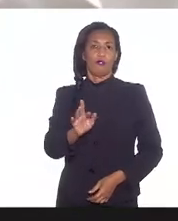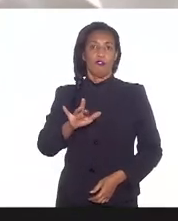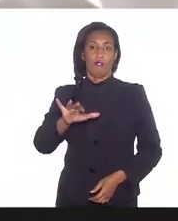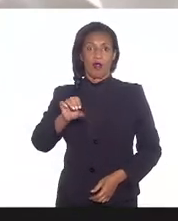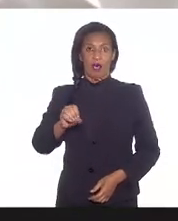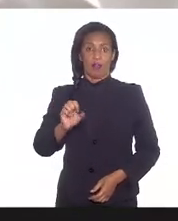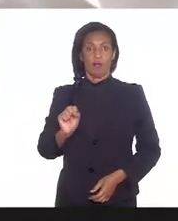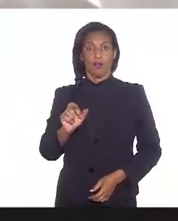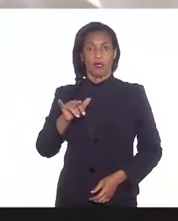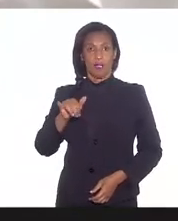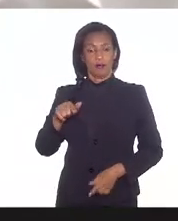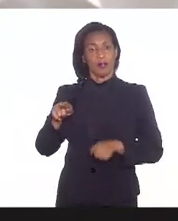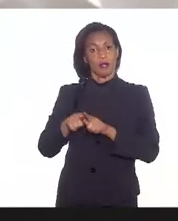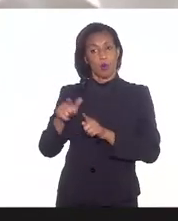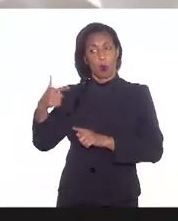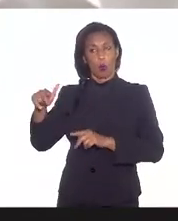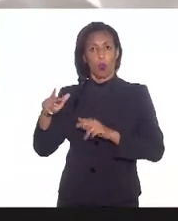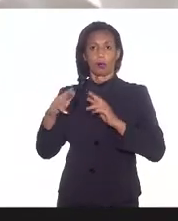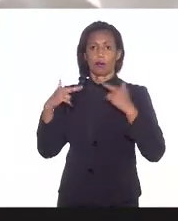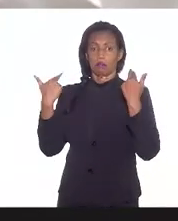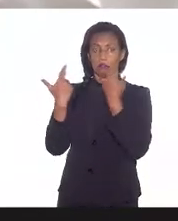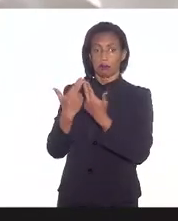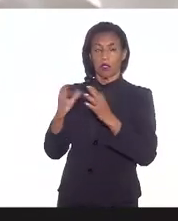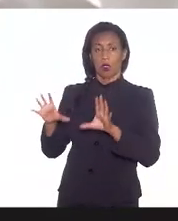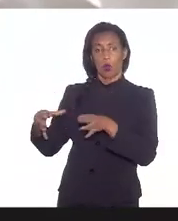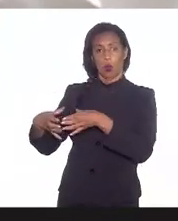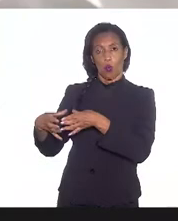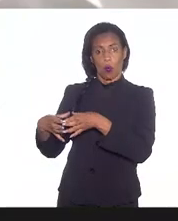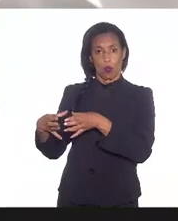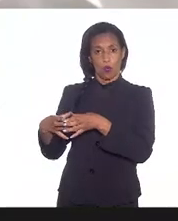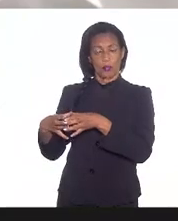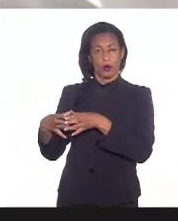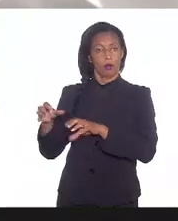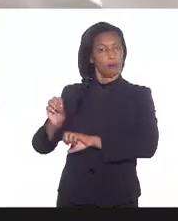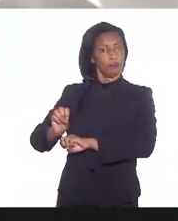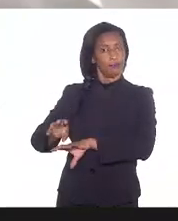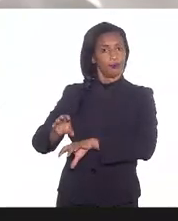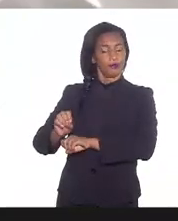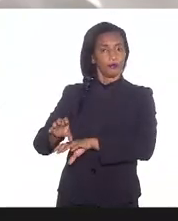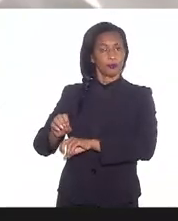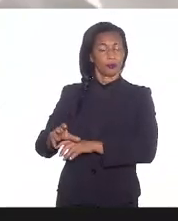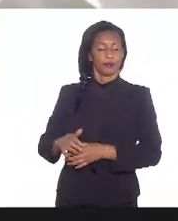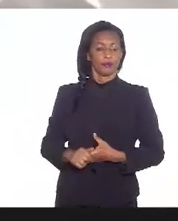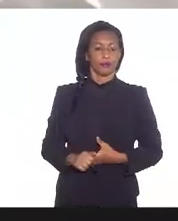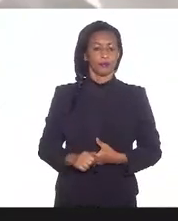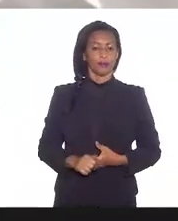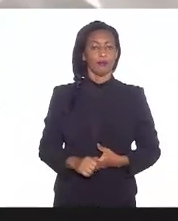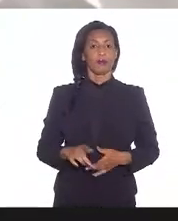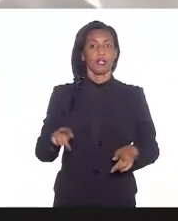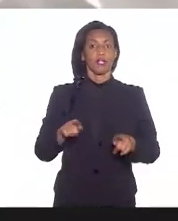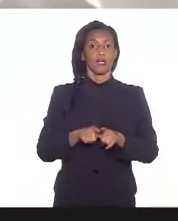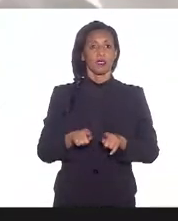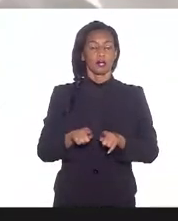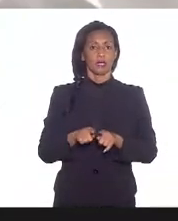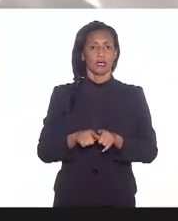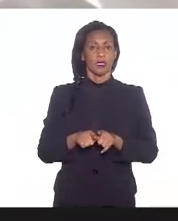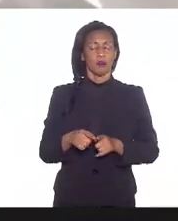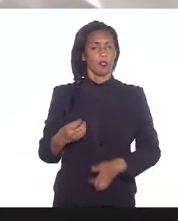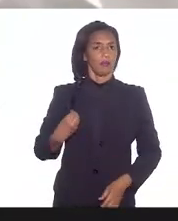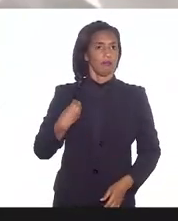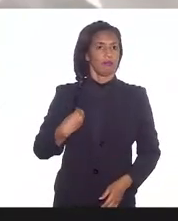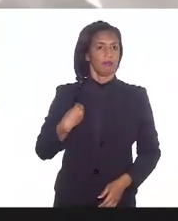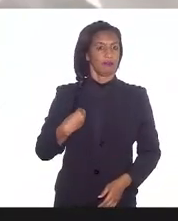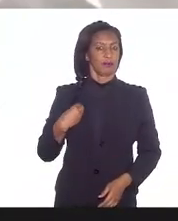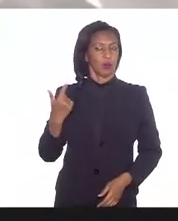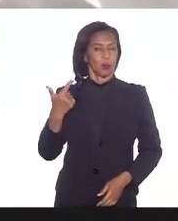audiência da Comissão de Educação e também presente